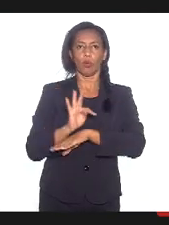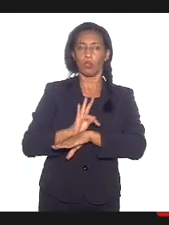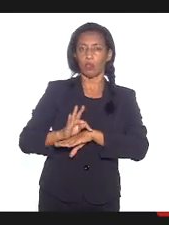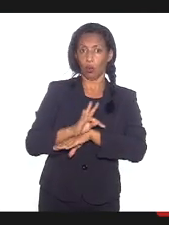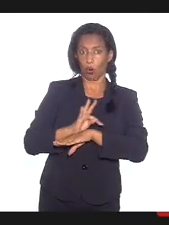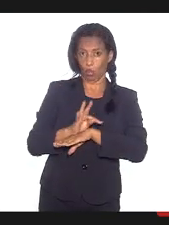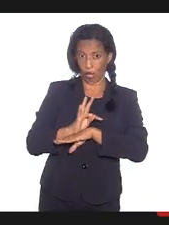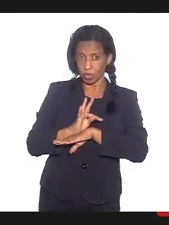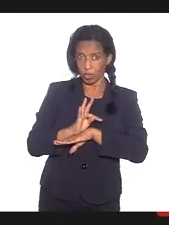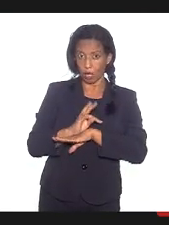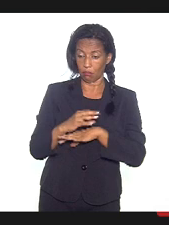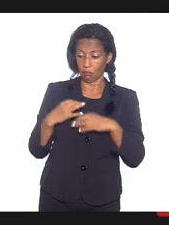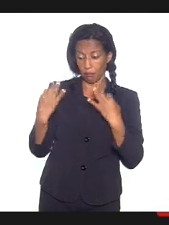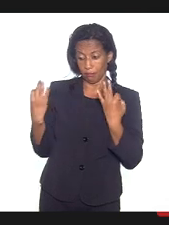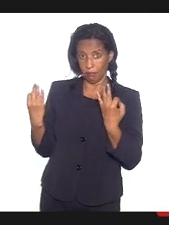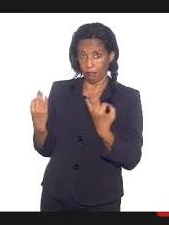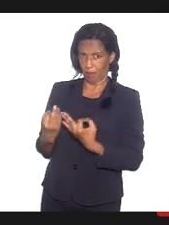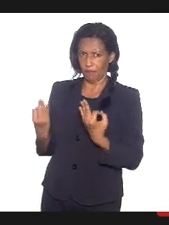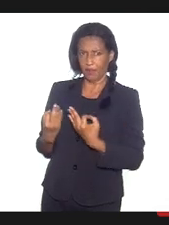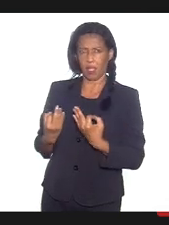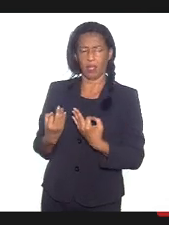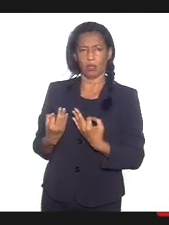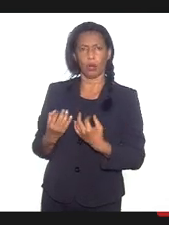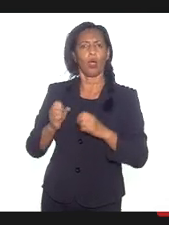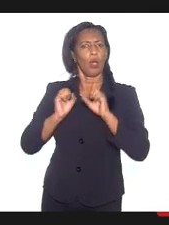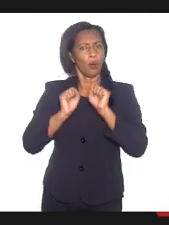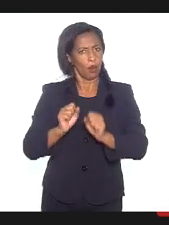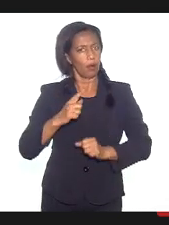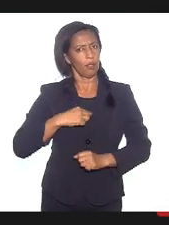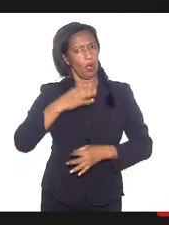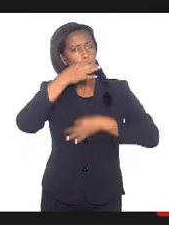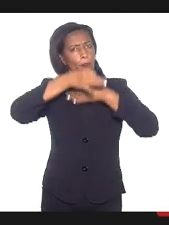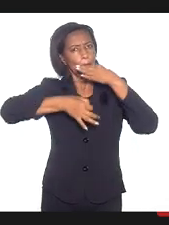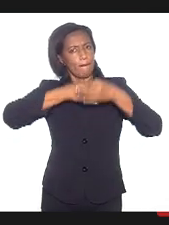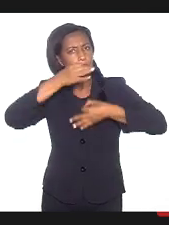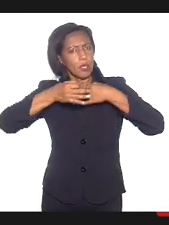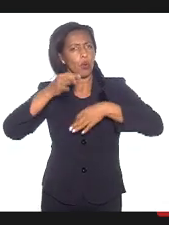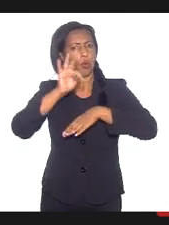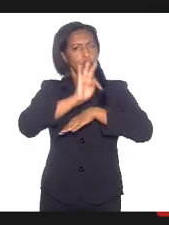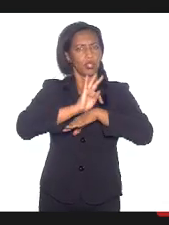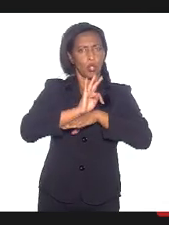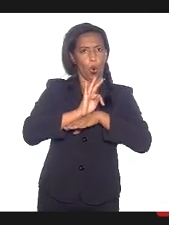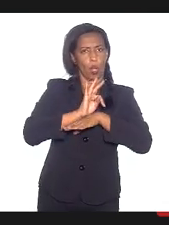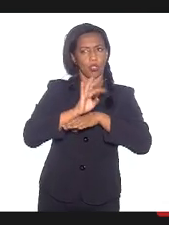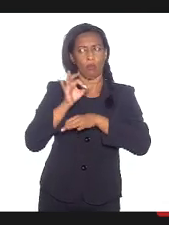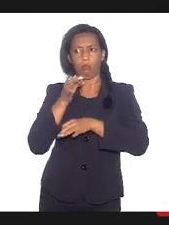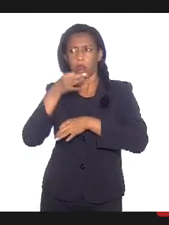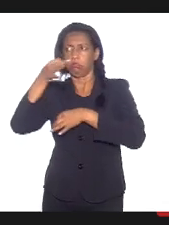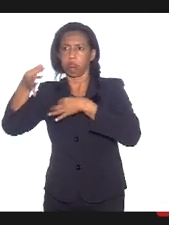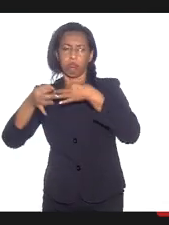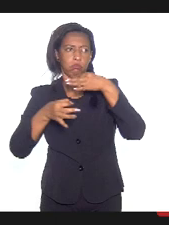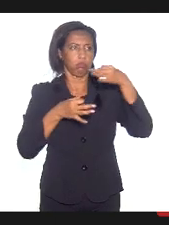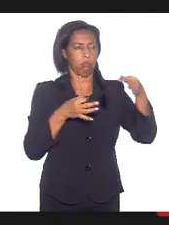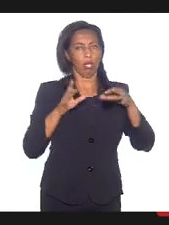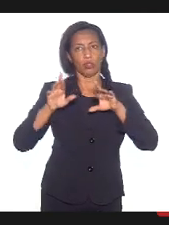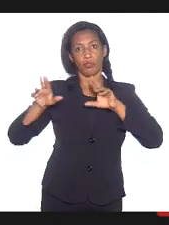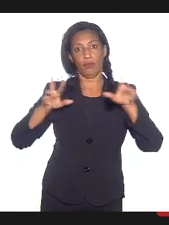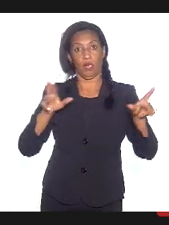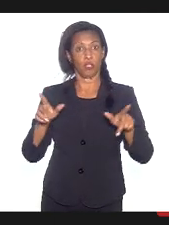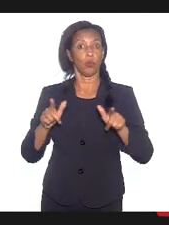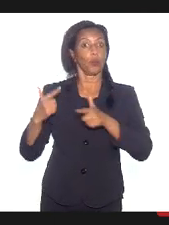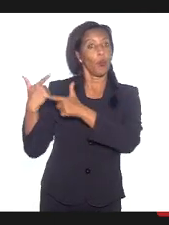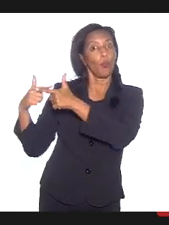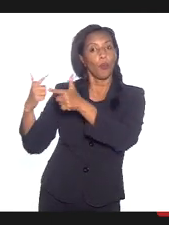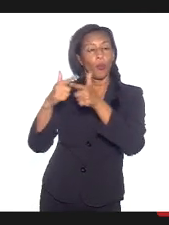perfeito, podemos ter nossas opiniões teológicas sobre isto ou aquilo, é legítimo. O problema